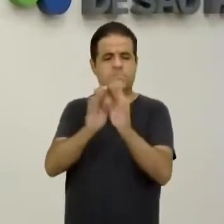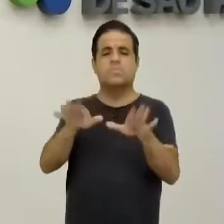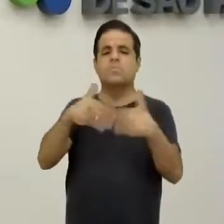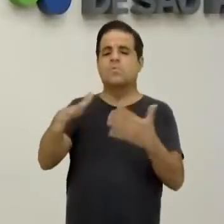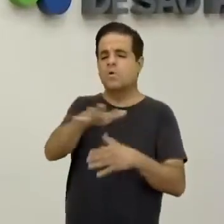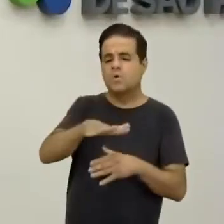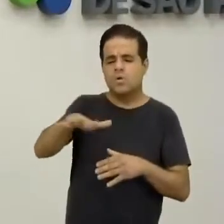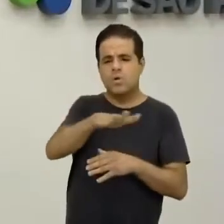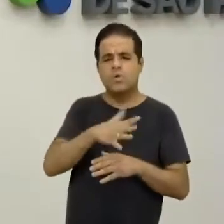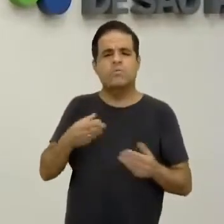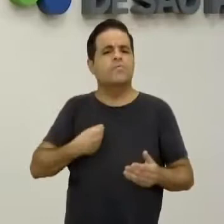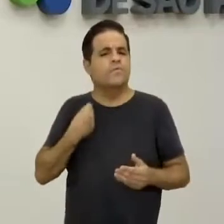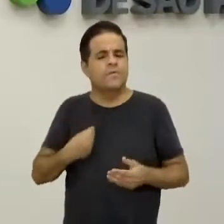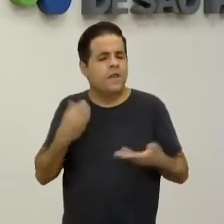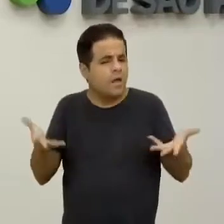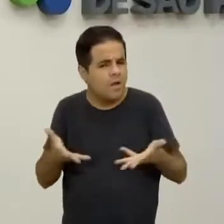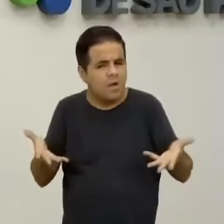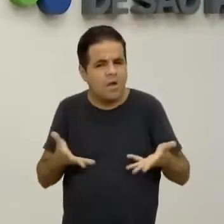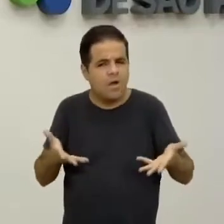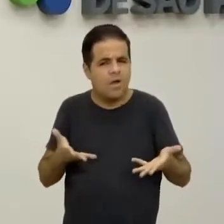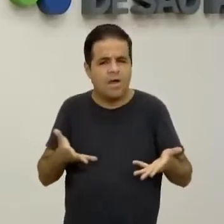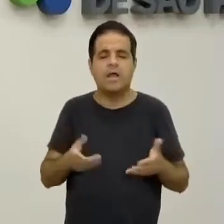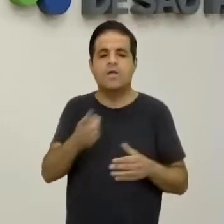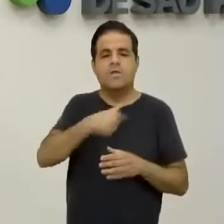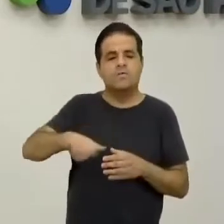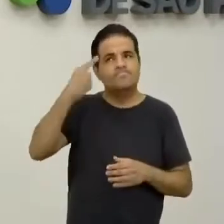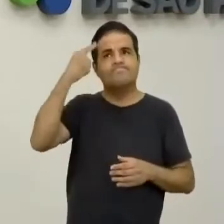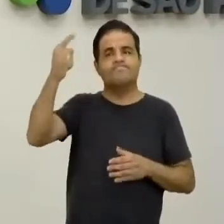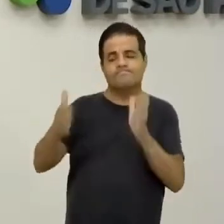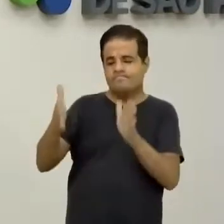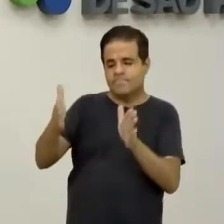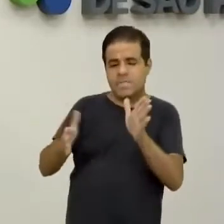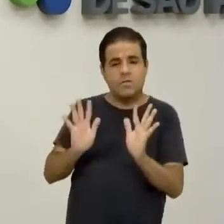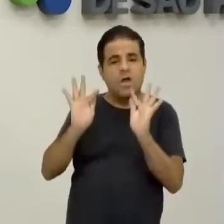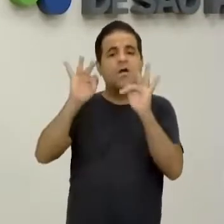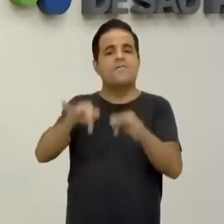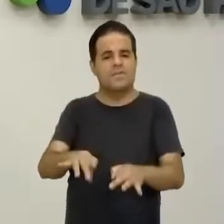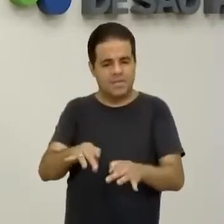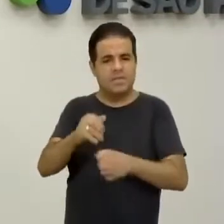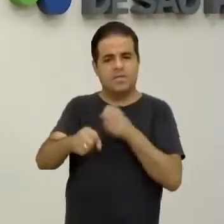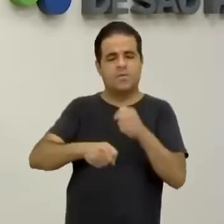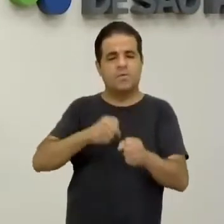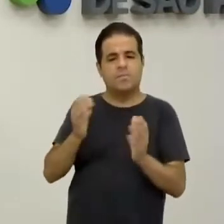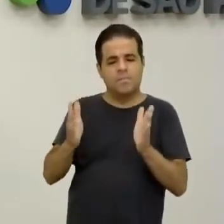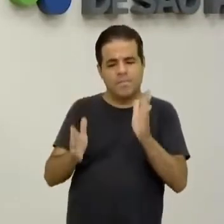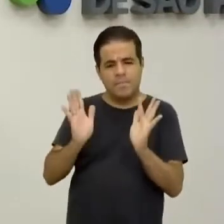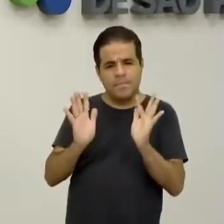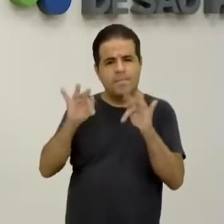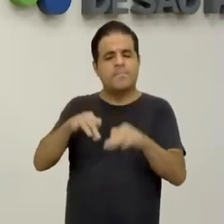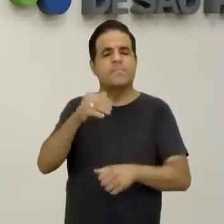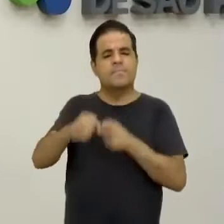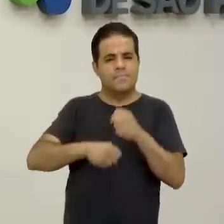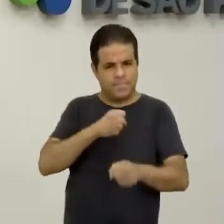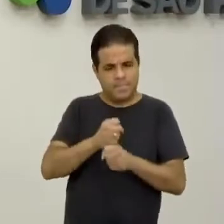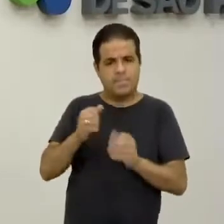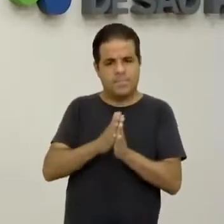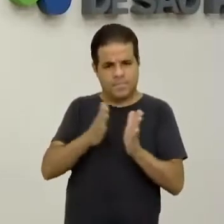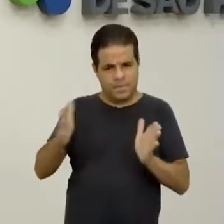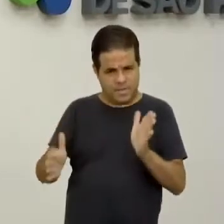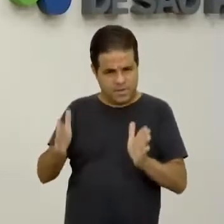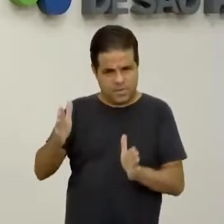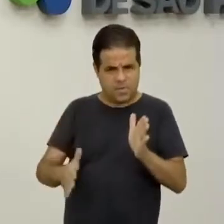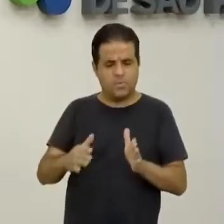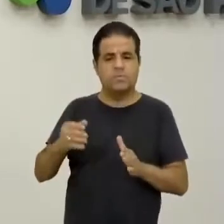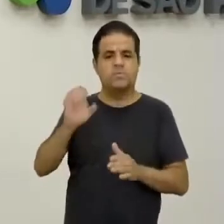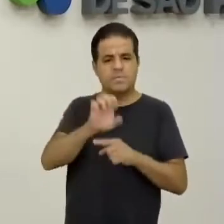qual cenário nós estamos agora. Olha só, nós estamos no fim do período Vargas, fim do Estado Novo,